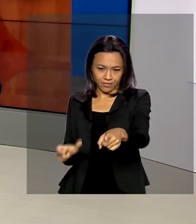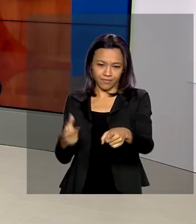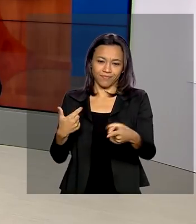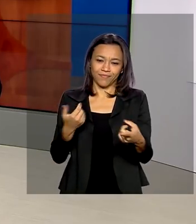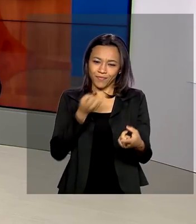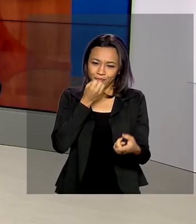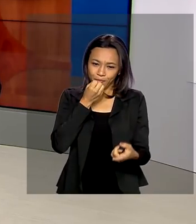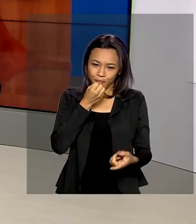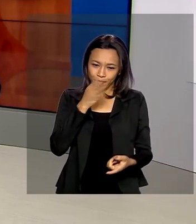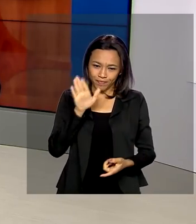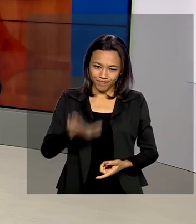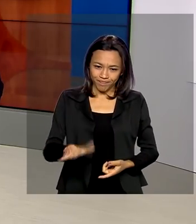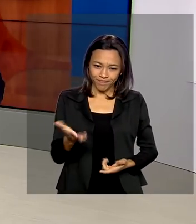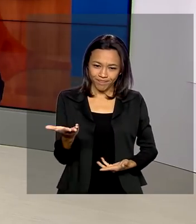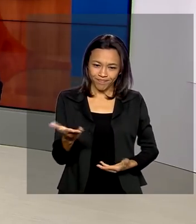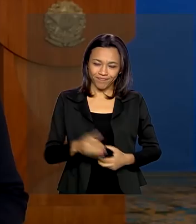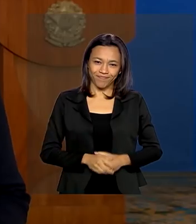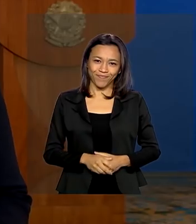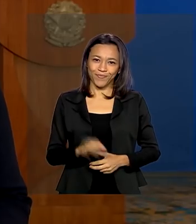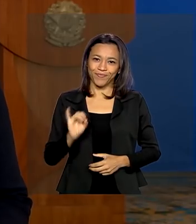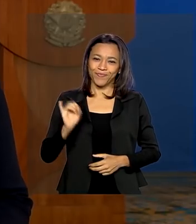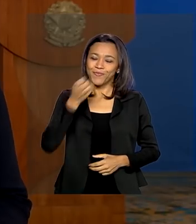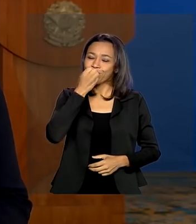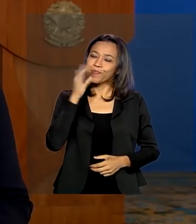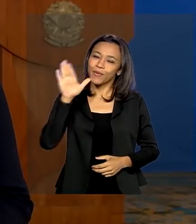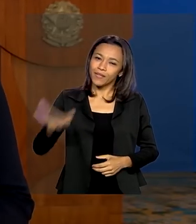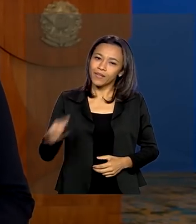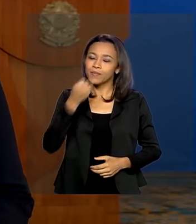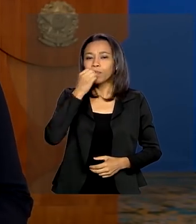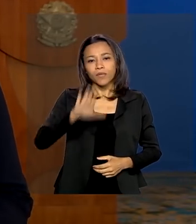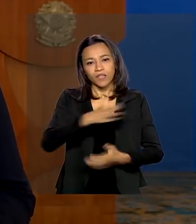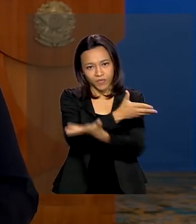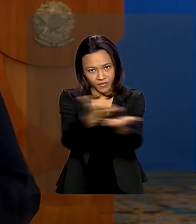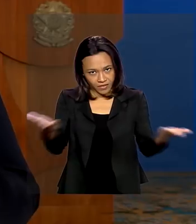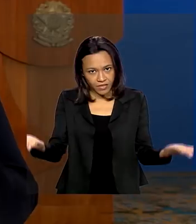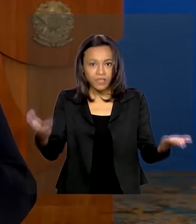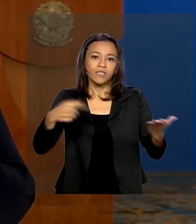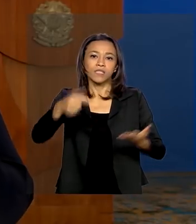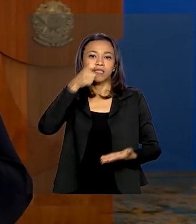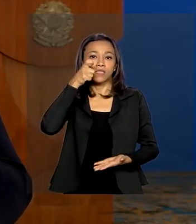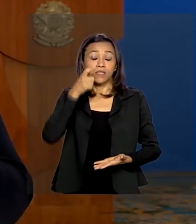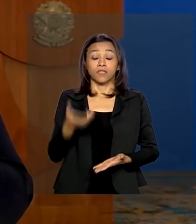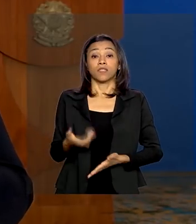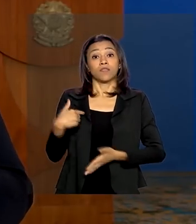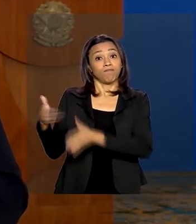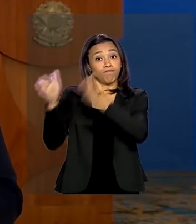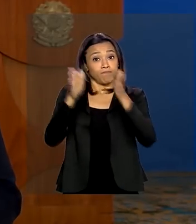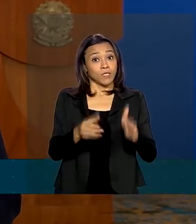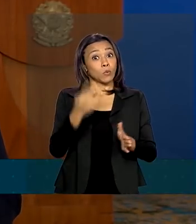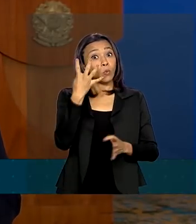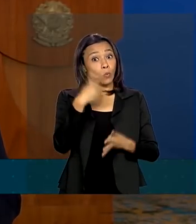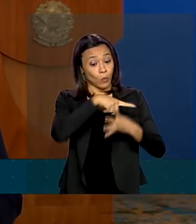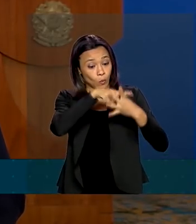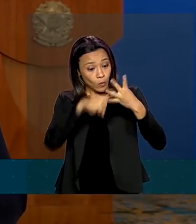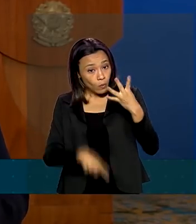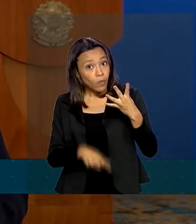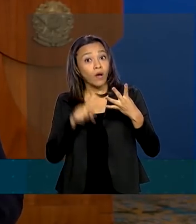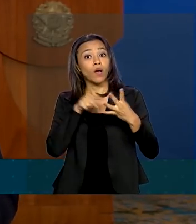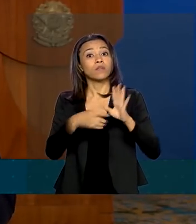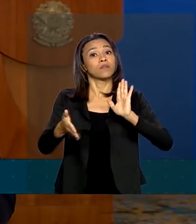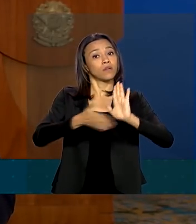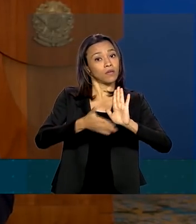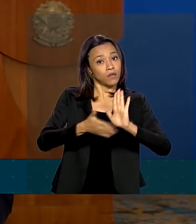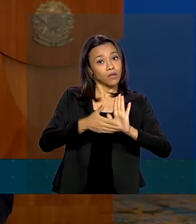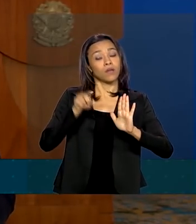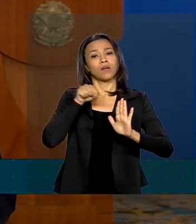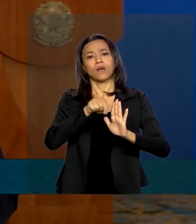Oi Márcia, boa tarde. Oi, boa tarde Roberto, boa tarde a todos que nos acompanham. Olha, são quatro programas sobre medidas econômicas nesse